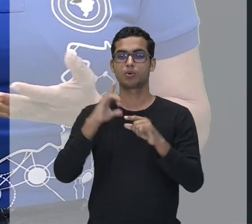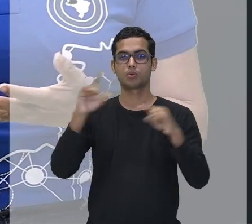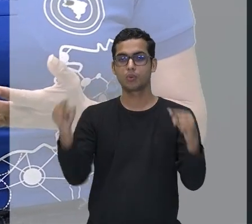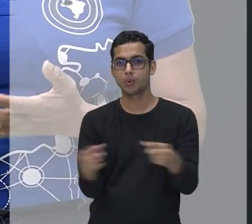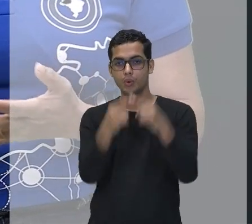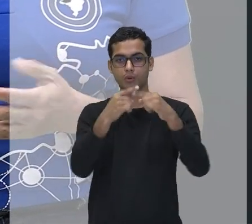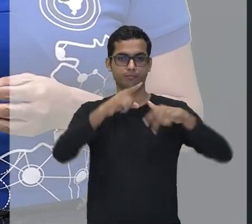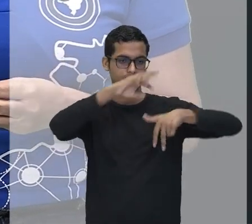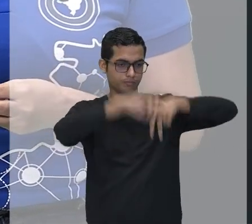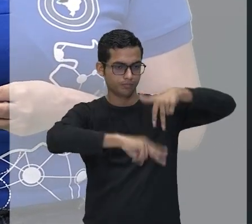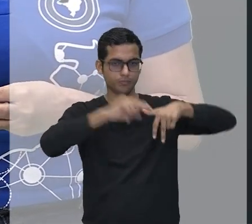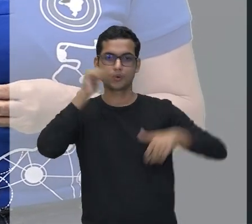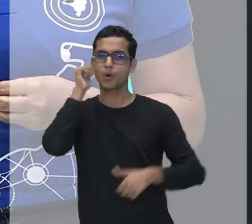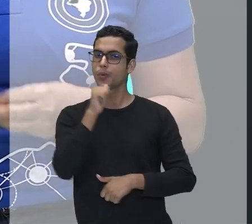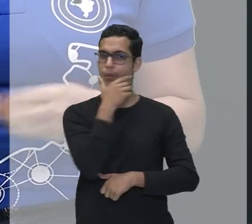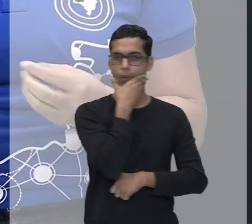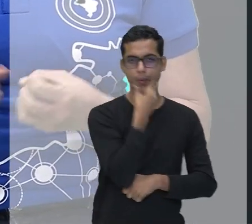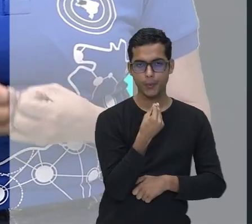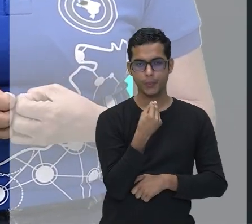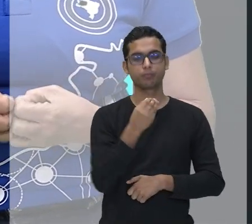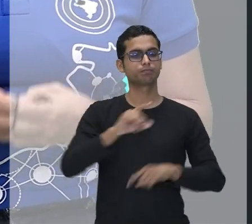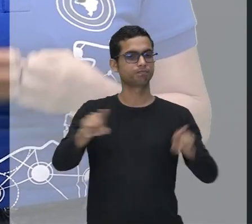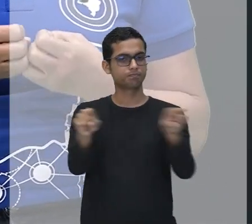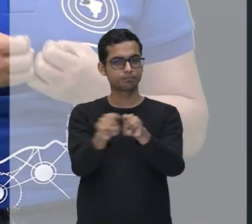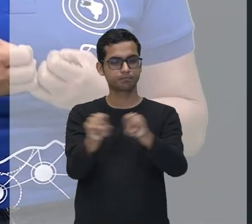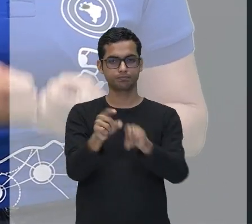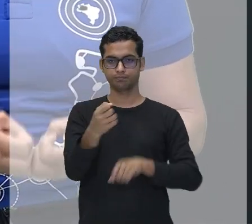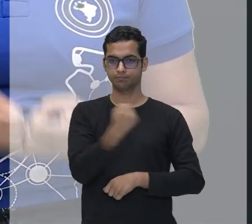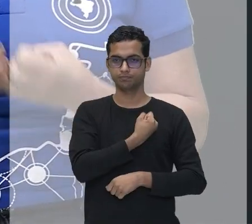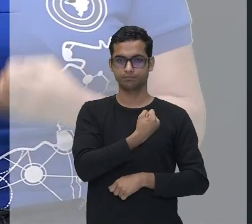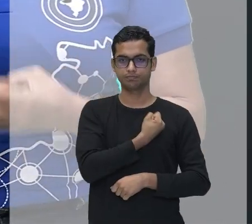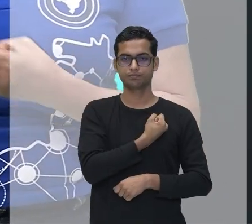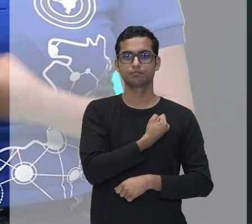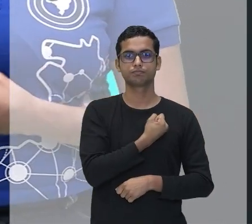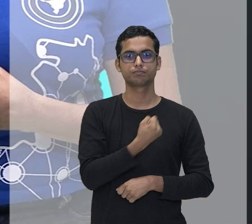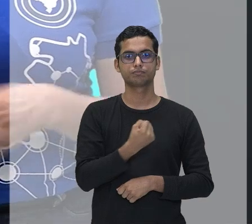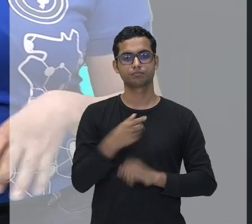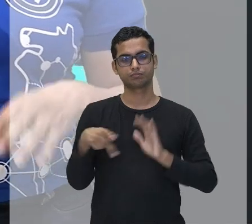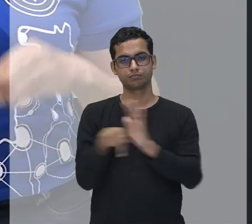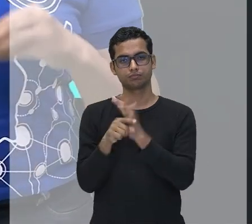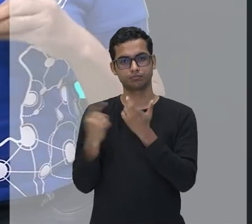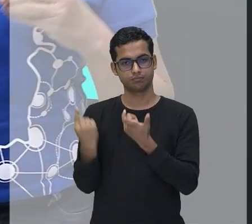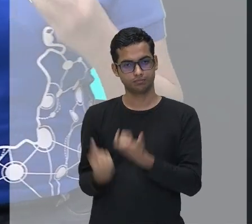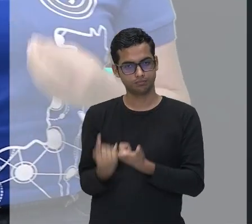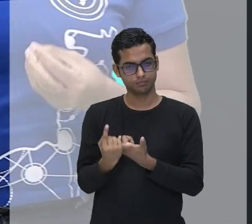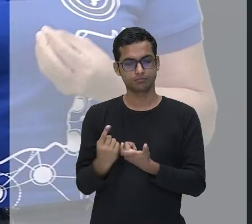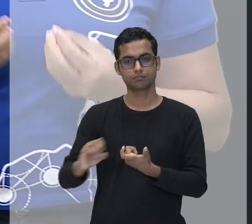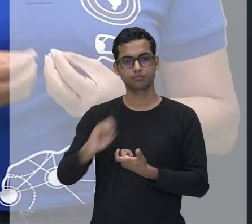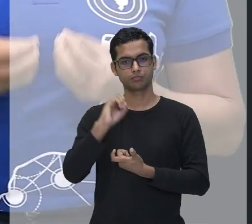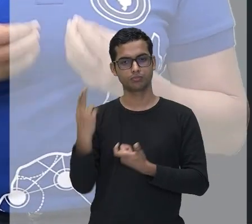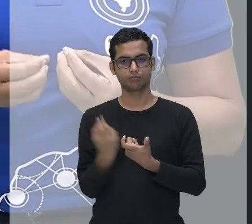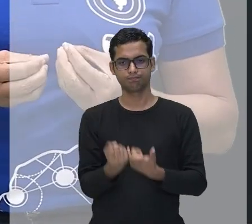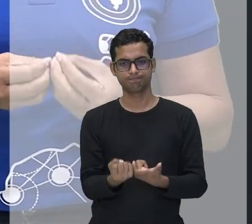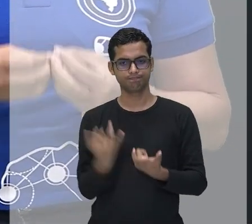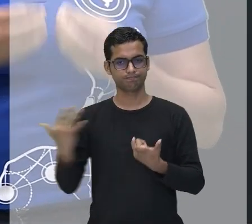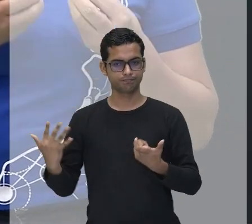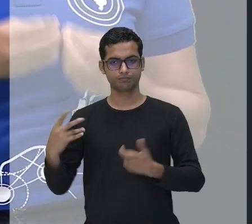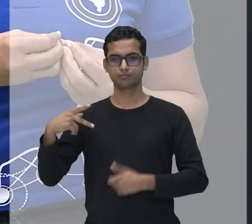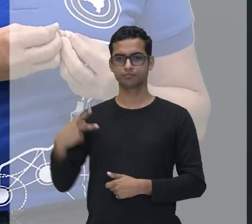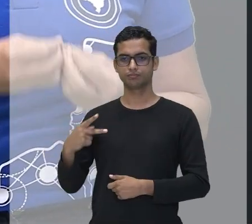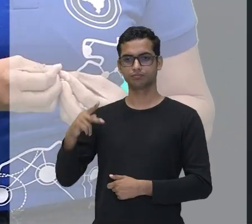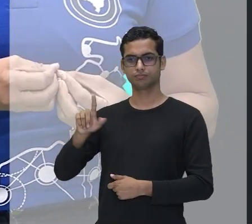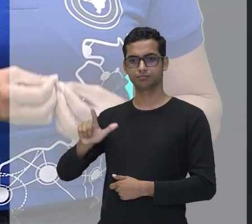que é masculino e feminino, e número singular e plural. Significa dizer que,